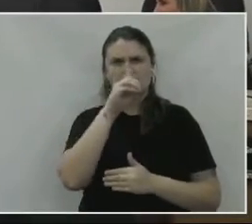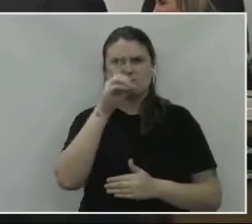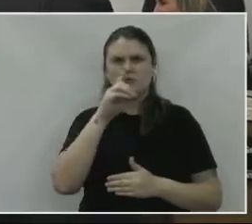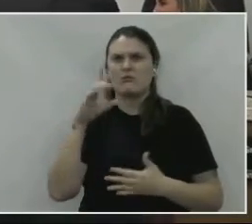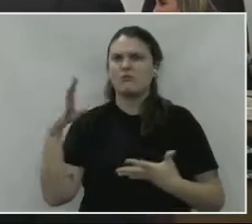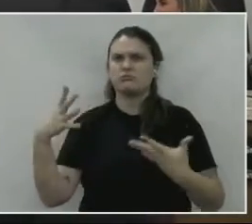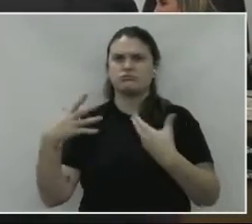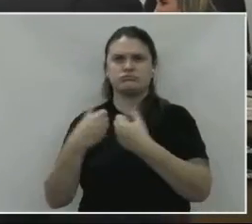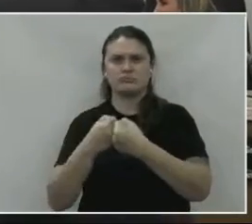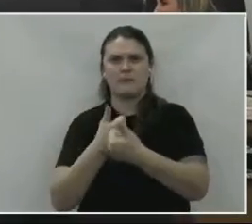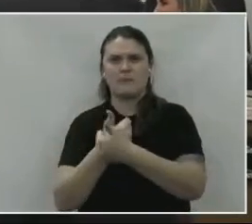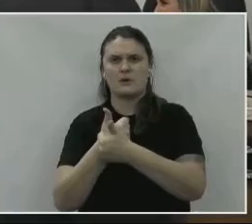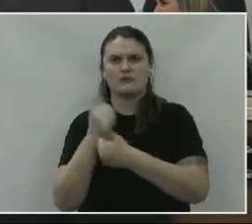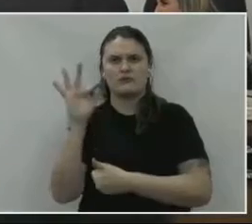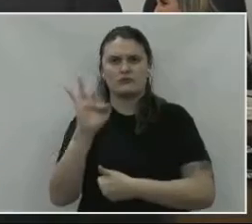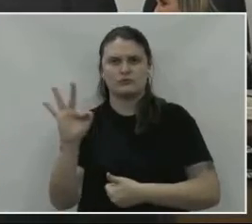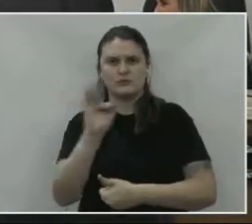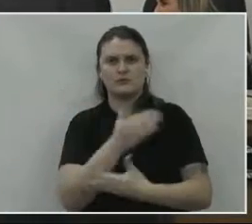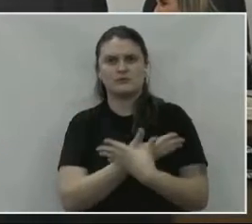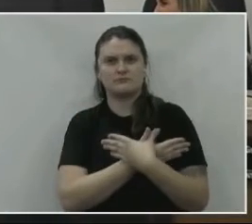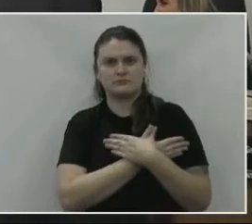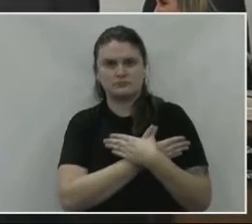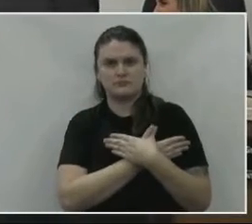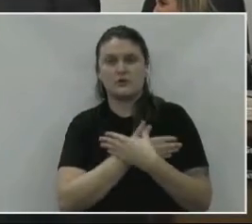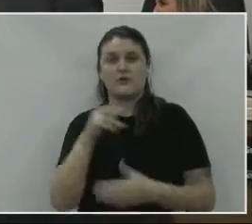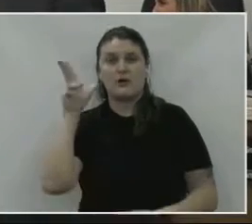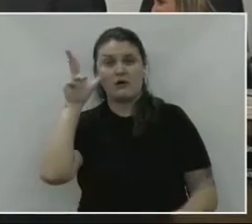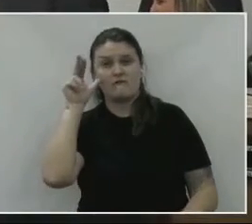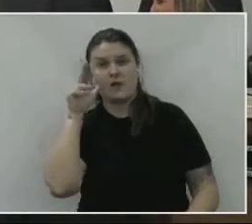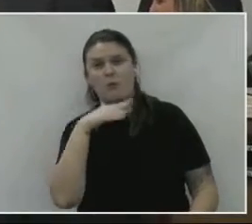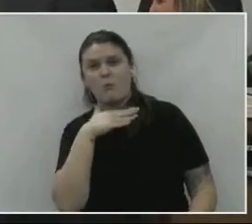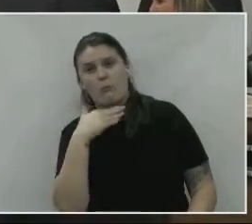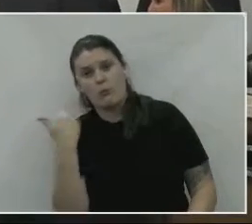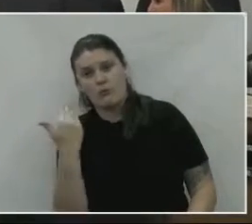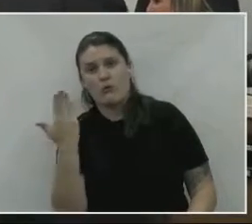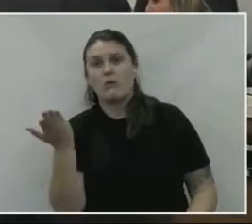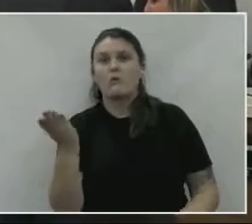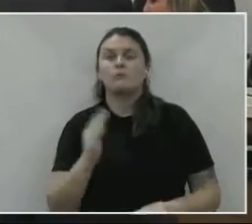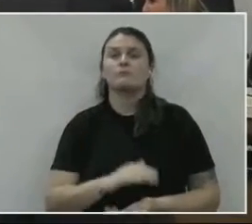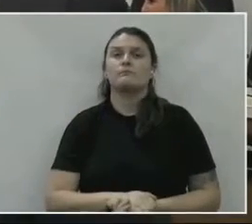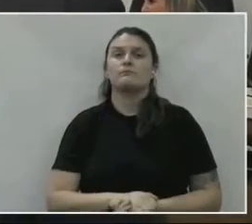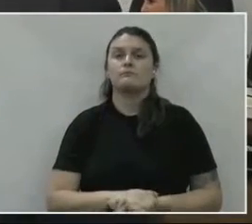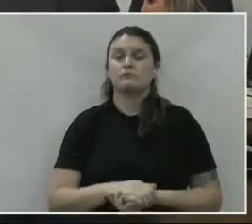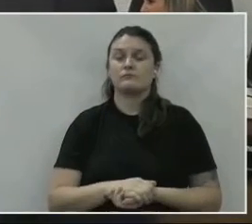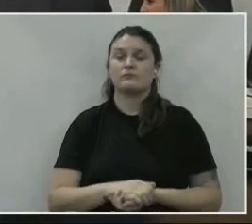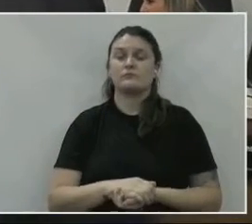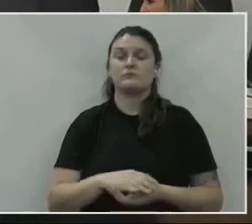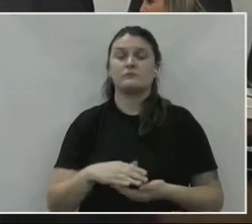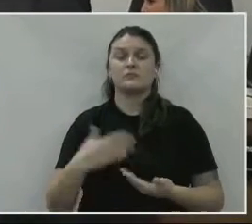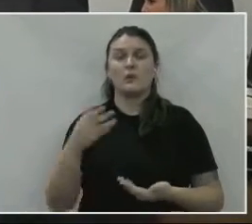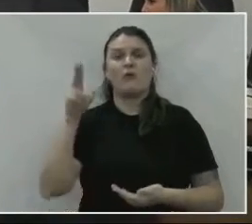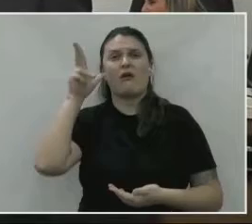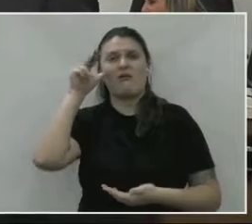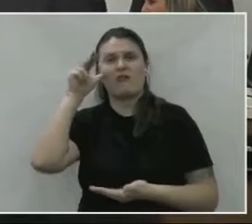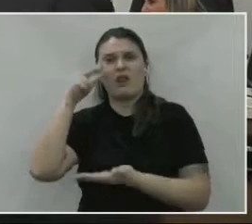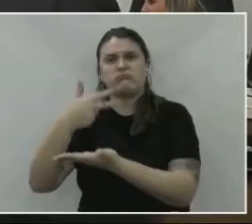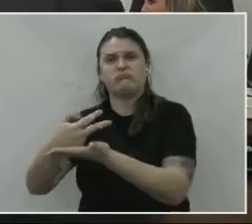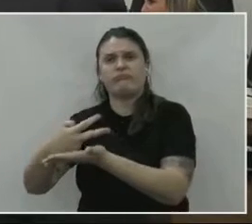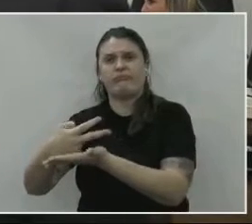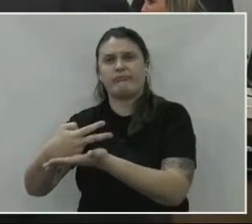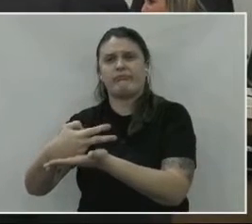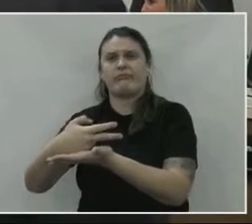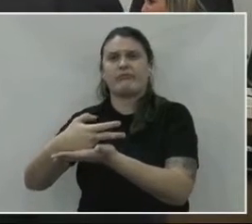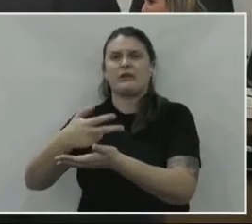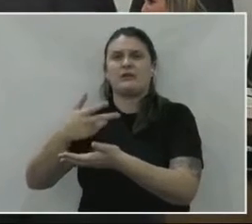um acidente nas proximidades da Uniguaçu, né, e o cavalo se envolveu no acidente com o veículo, né, ficou ali agonizando, teve que